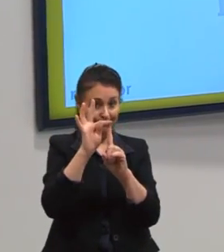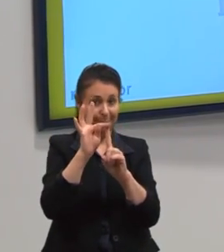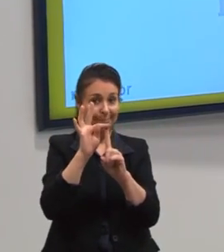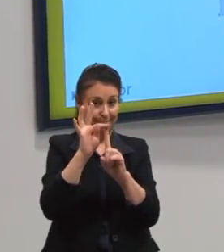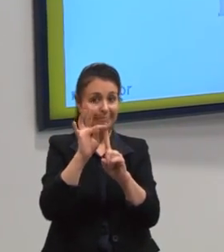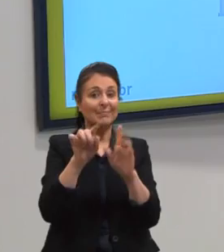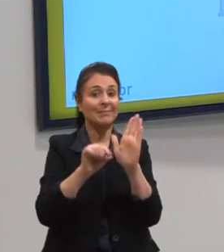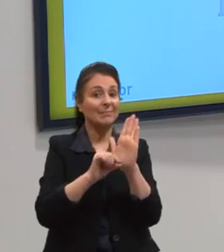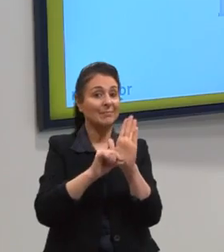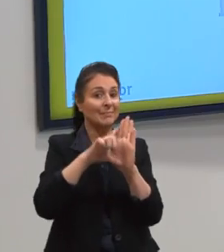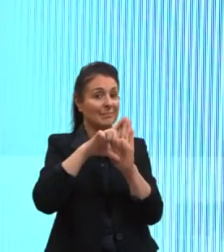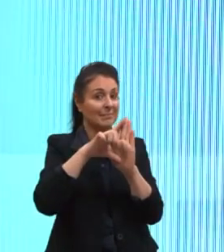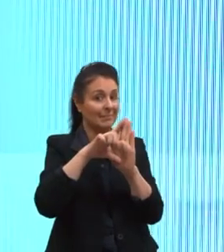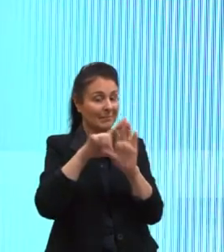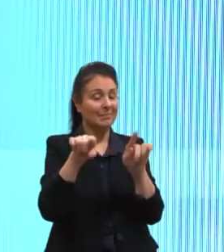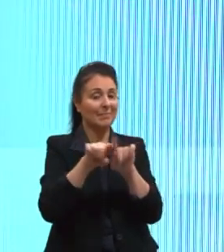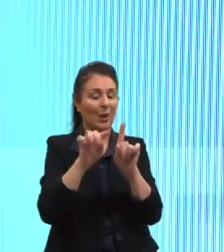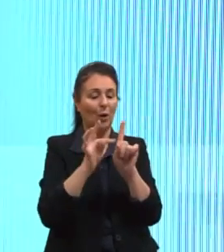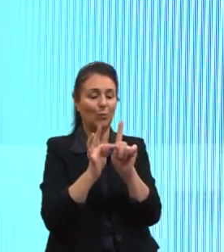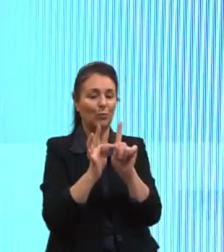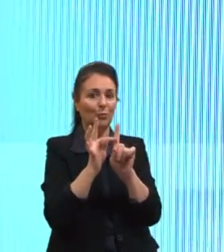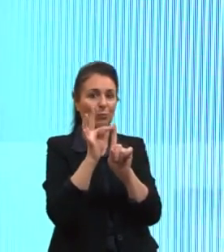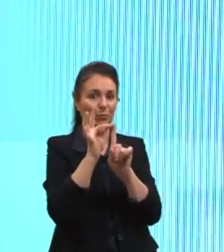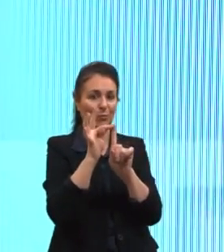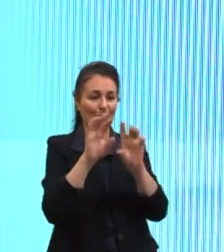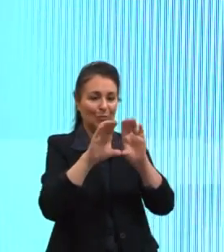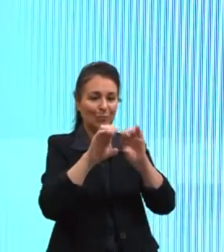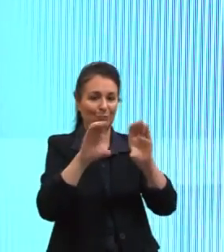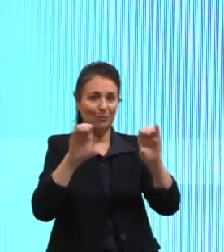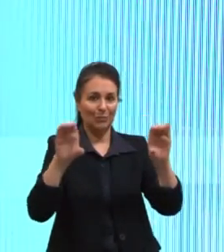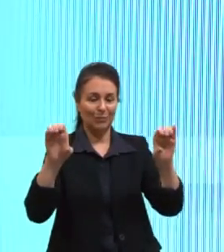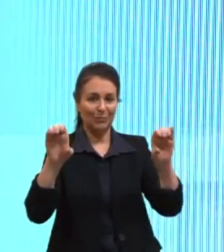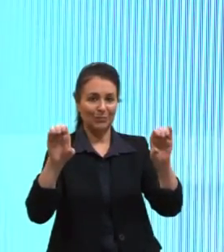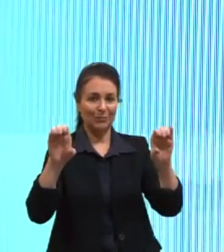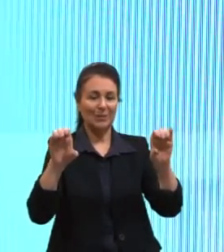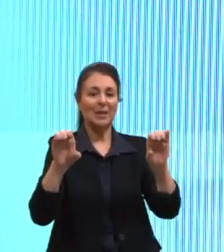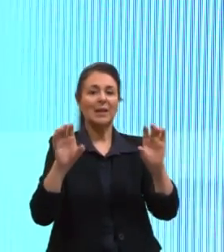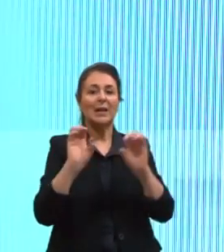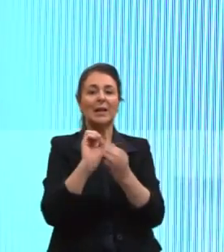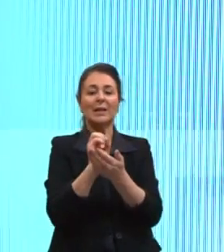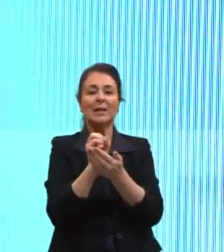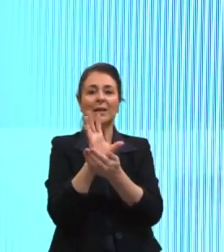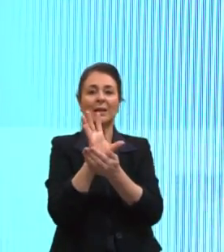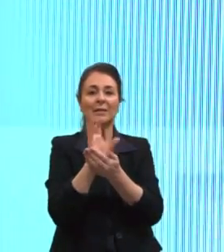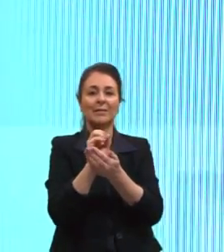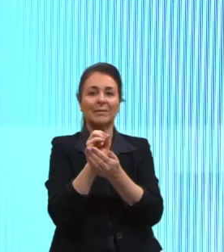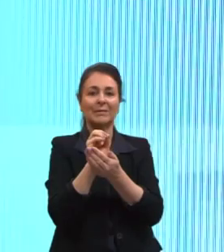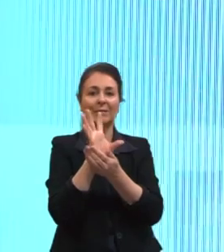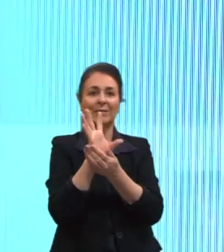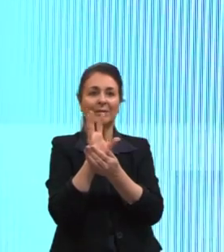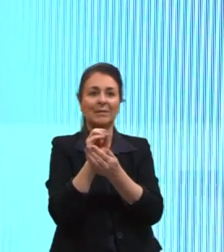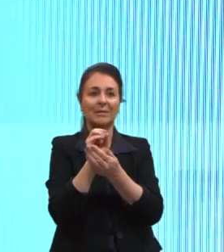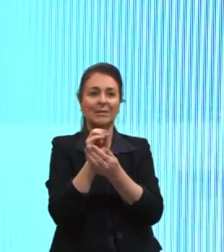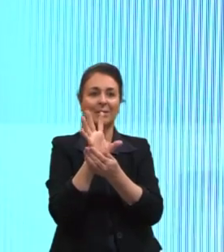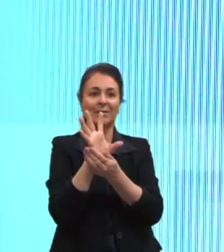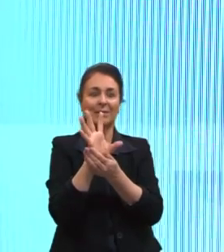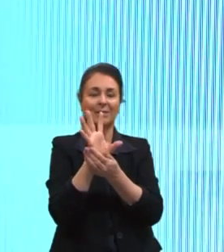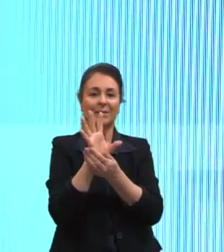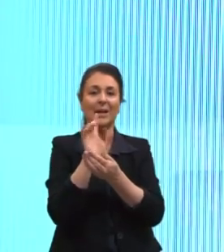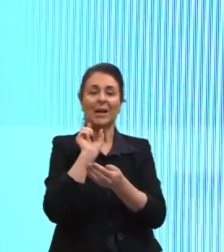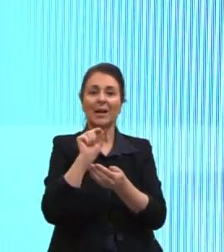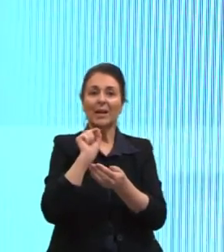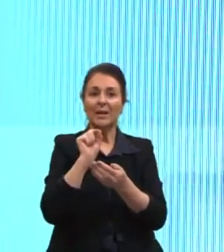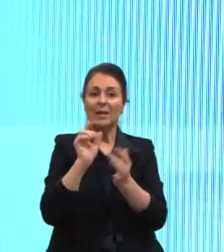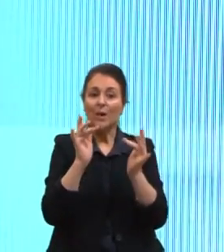E nesse aumento de temperatura, não passar a corrente, ele vai ficar ligando e desligando. E aí,